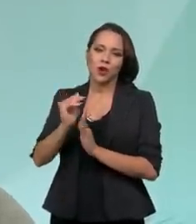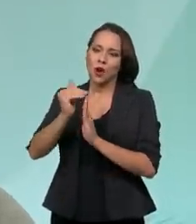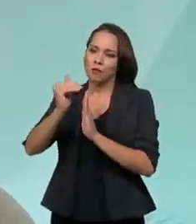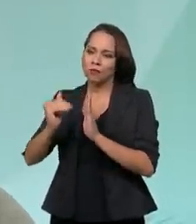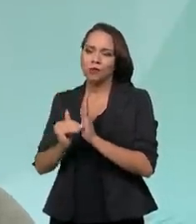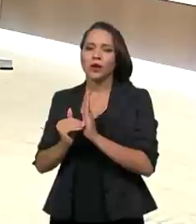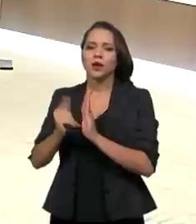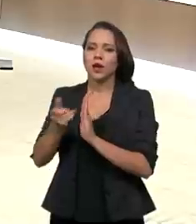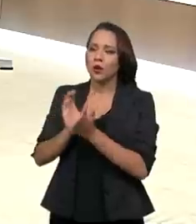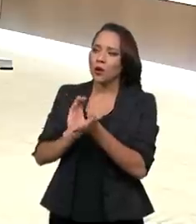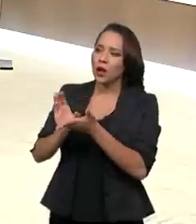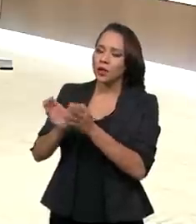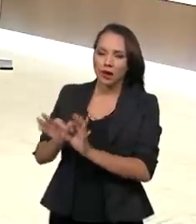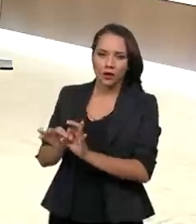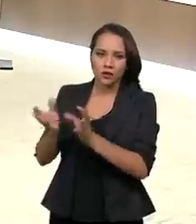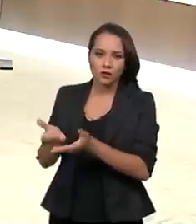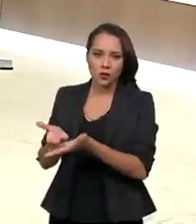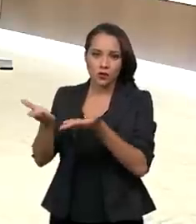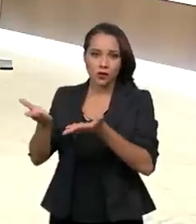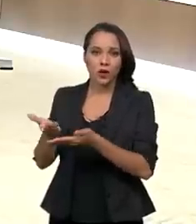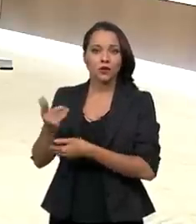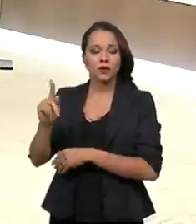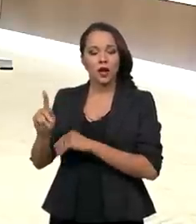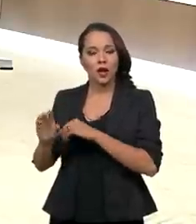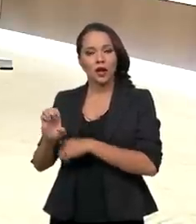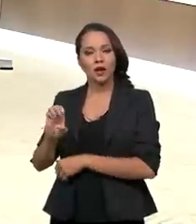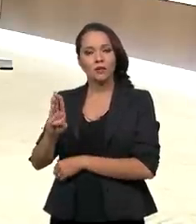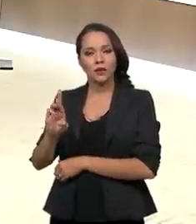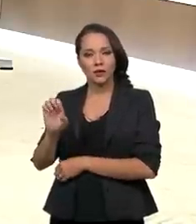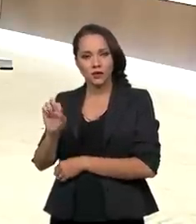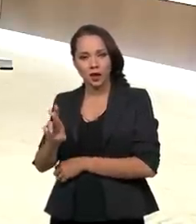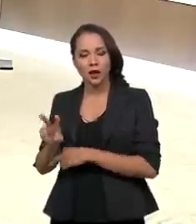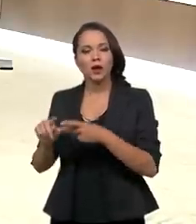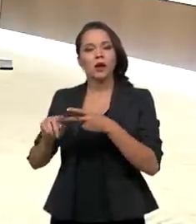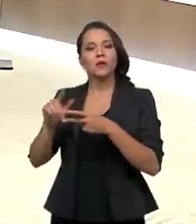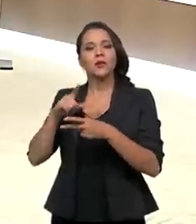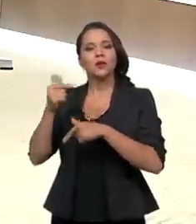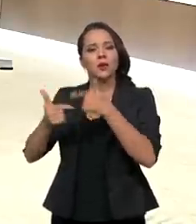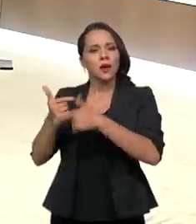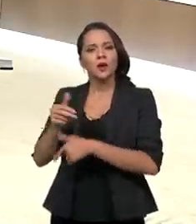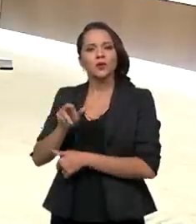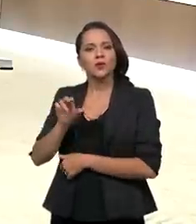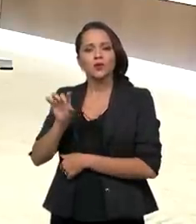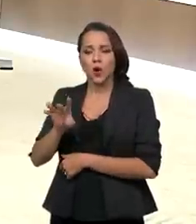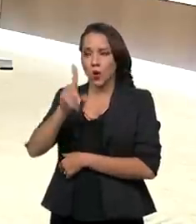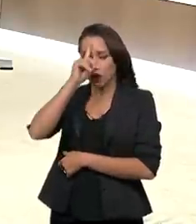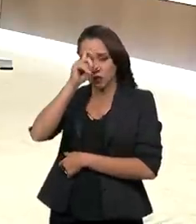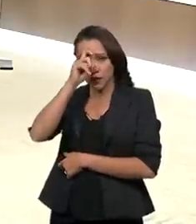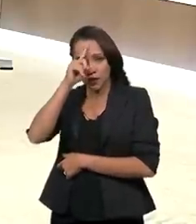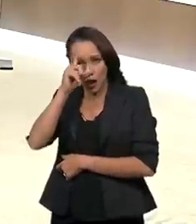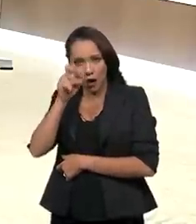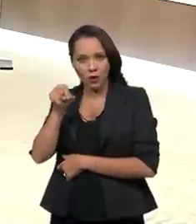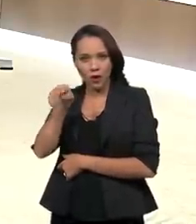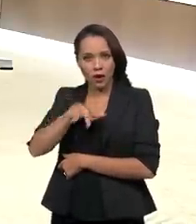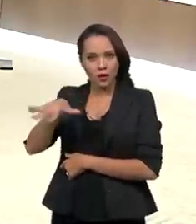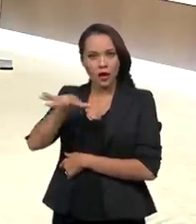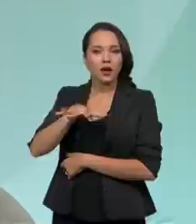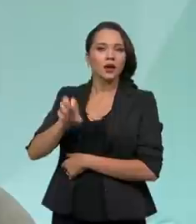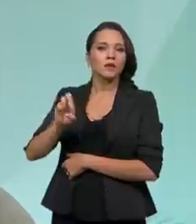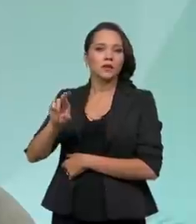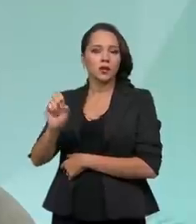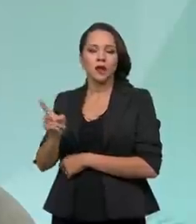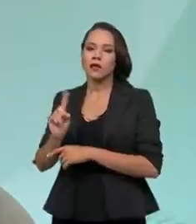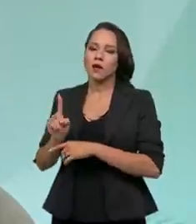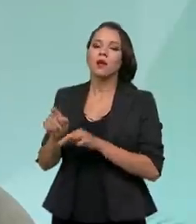colocados à disposição da EBSER para cumprir a tarefa, não só para os hospitais que fazem parte da rede EBSER,